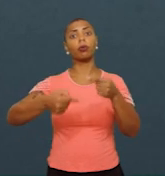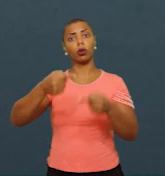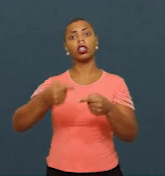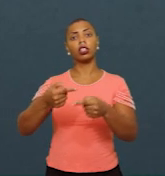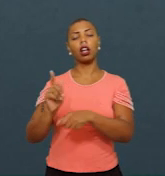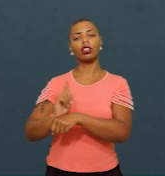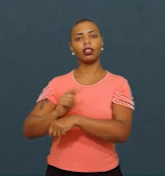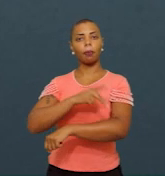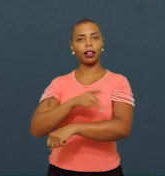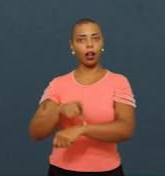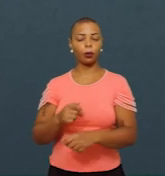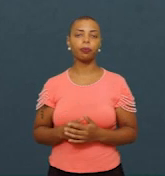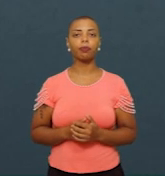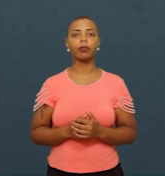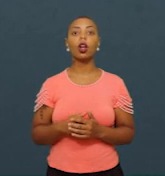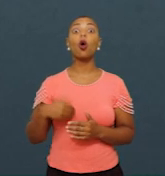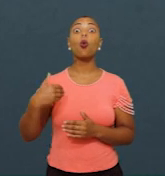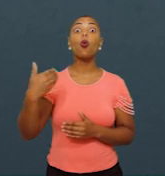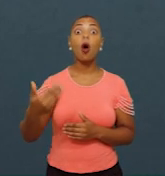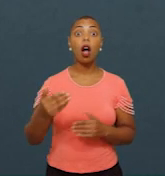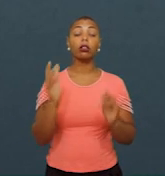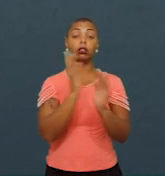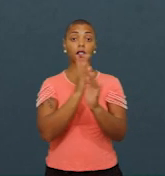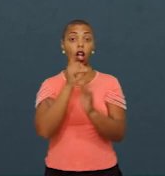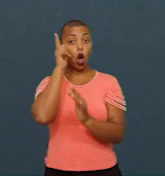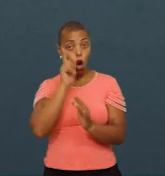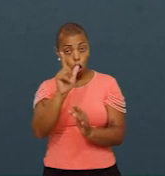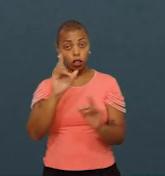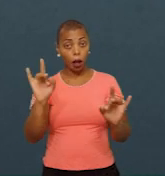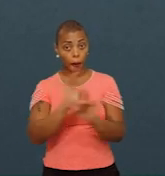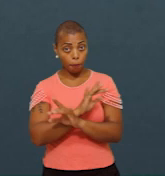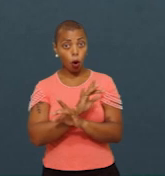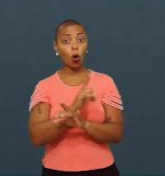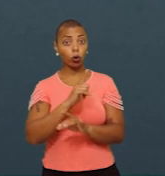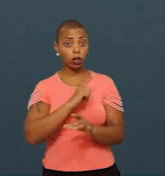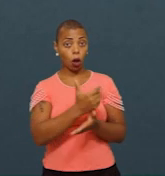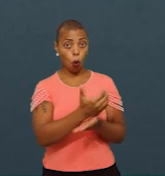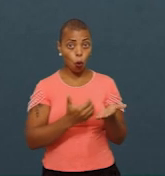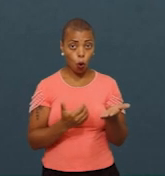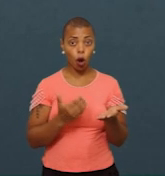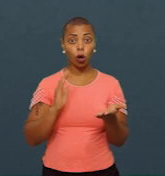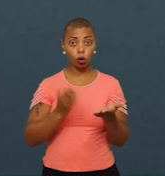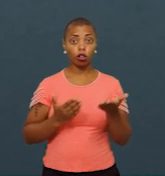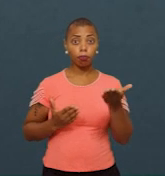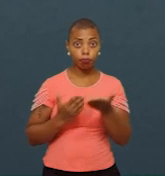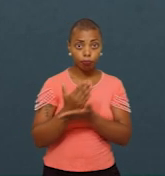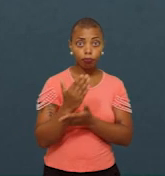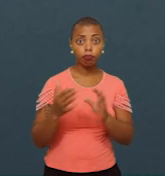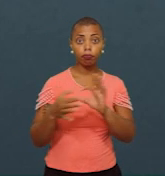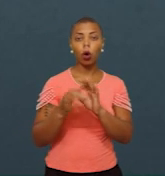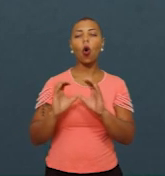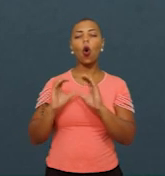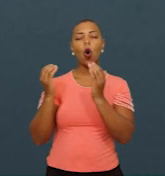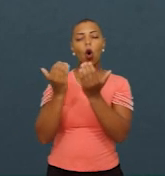Quando os municípios chegarem nesse estágio, né, de ter o seu currículo submetido ao seu Conselho Municipal de